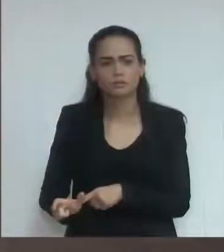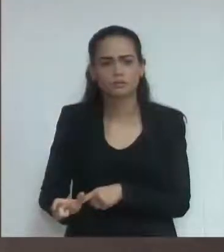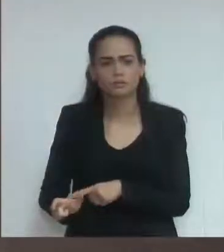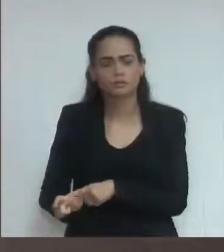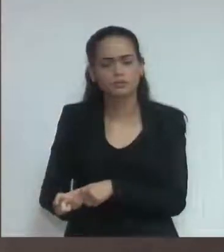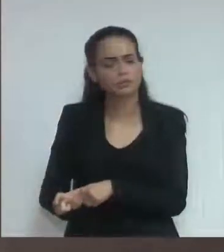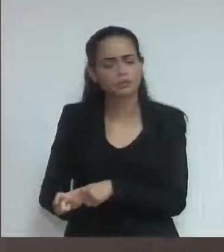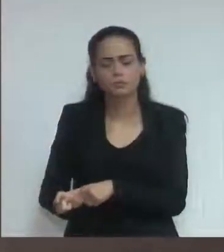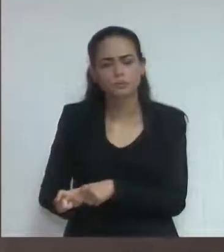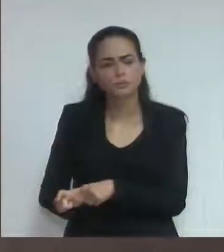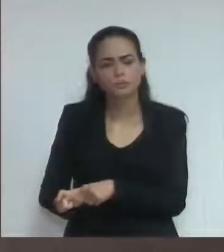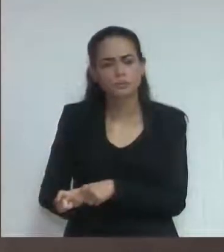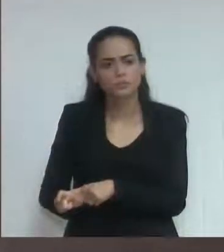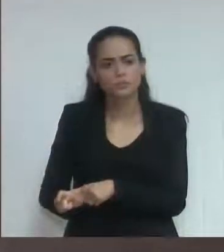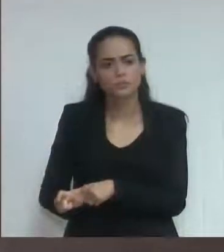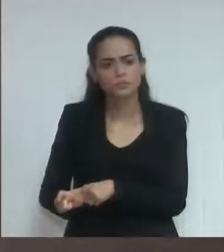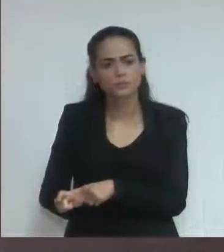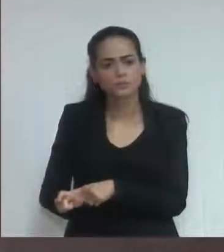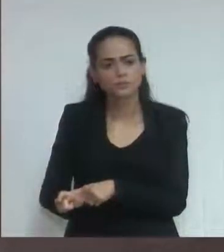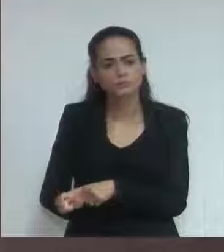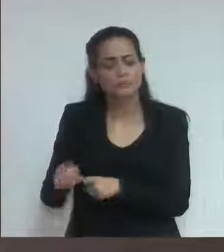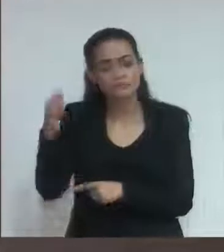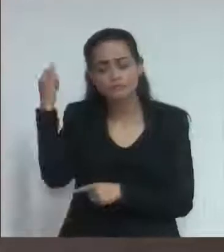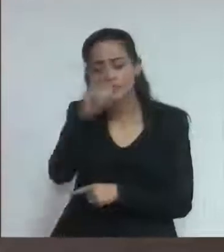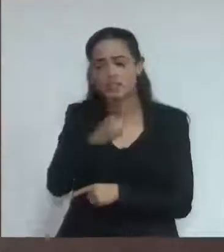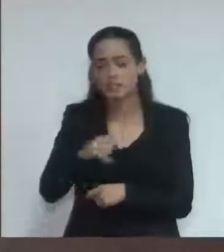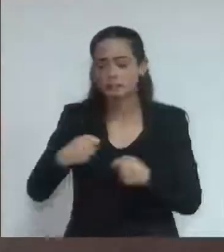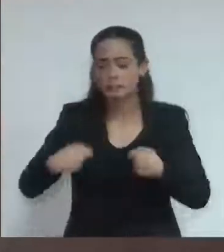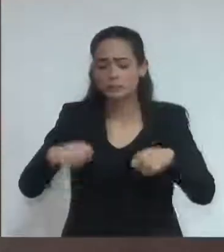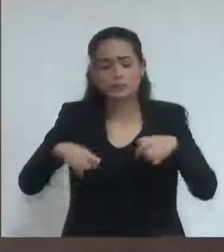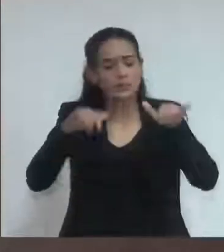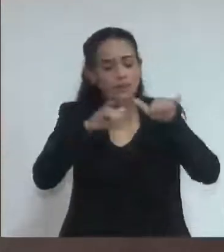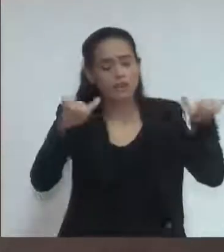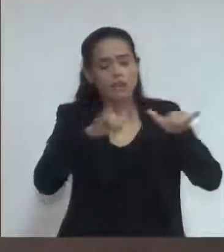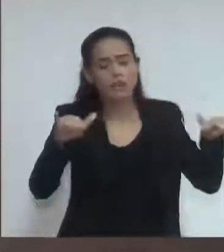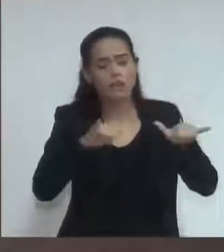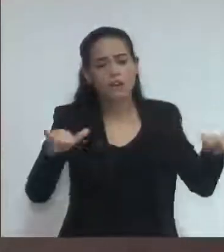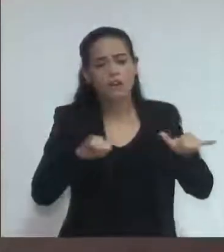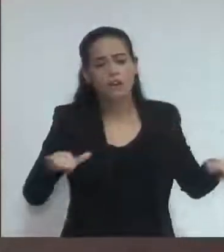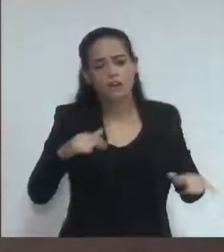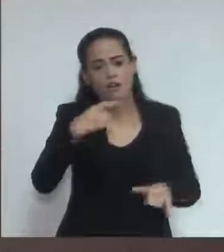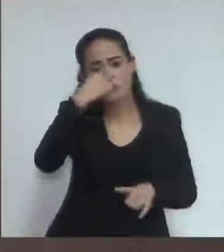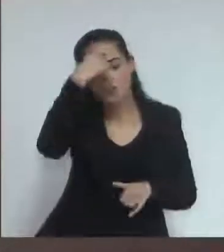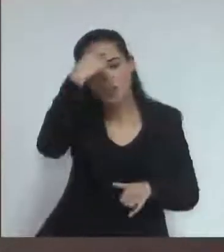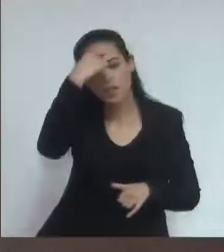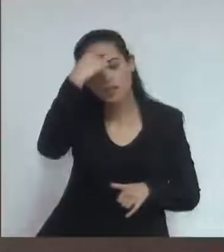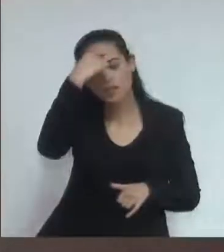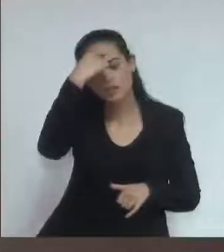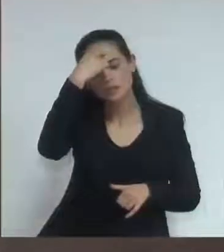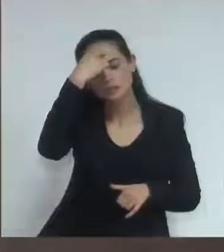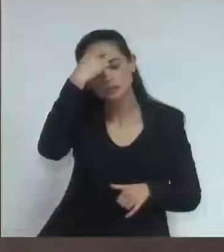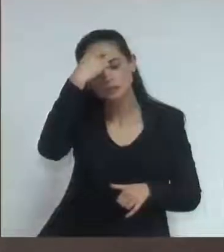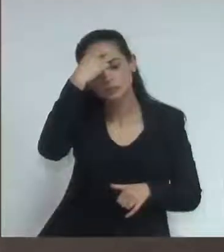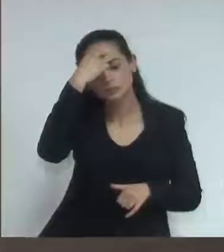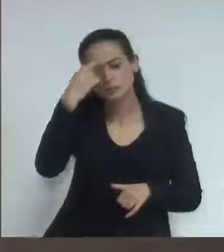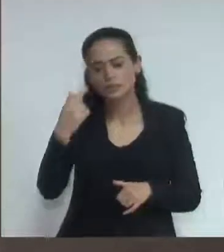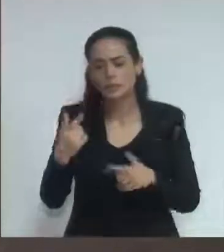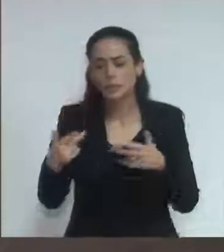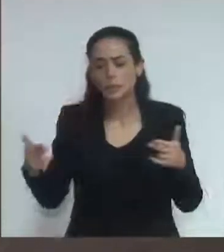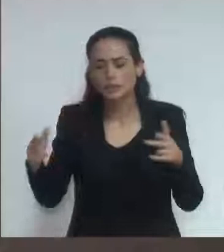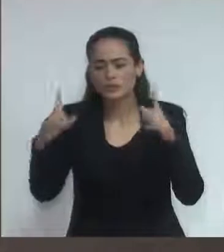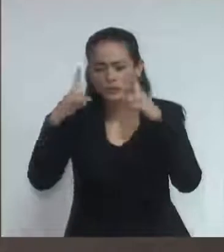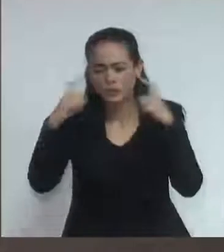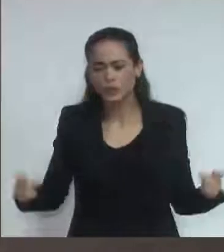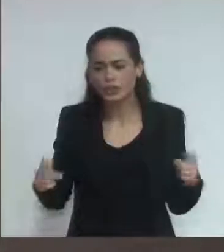de um trabalho voltado para essa diminuição e realmente seis estupros